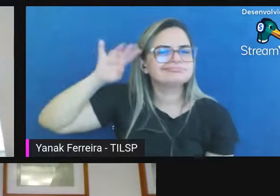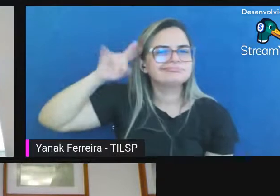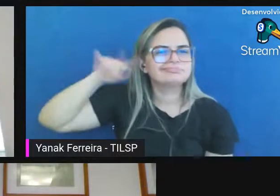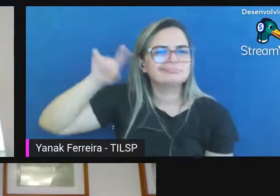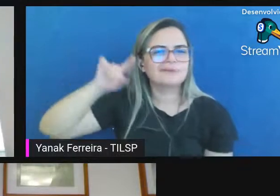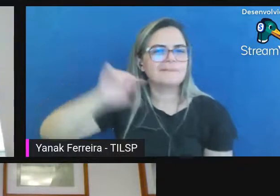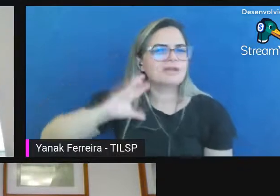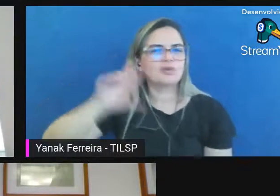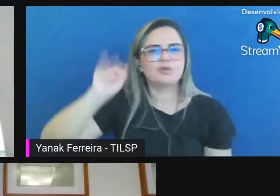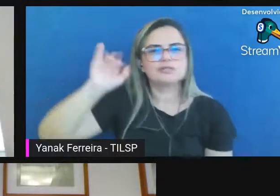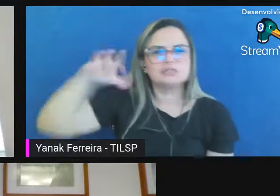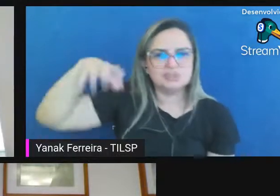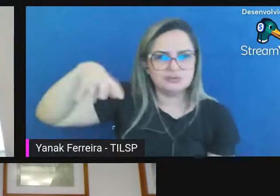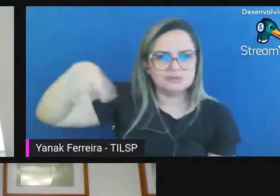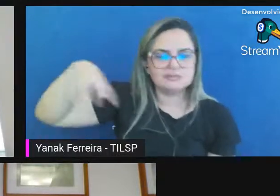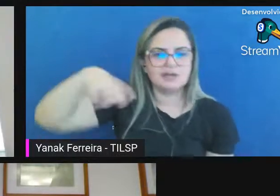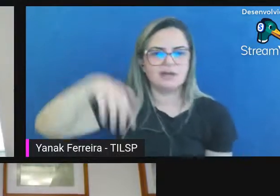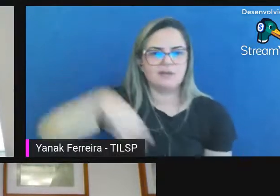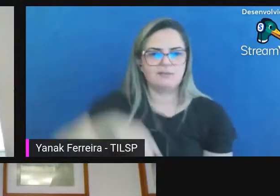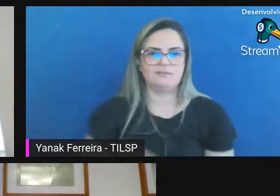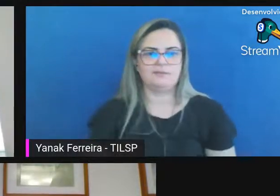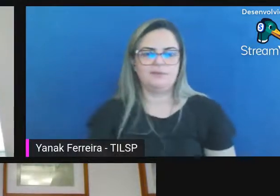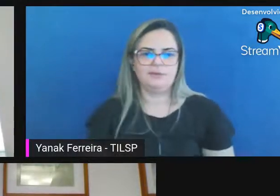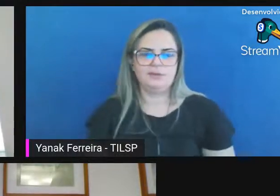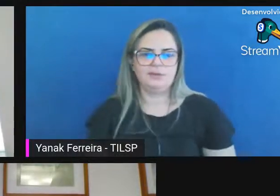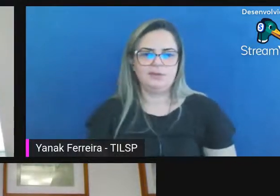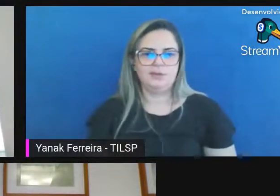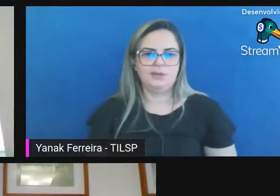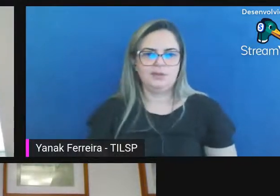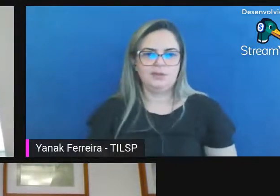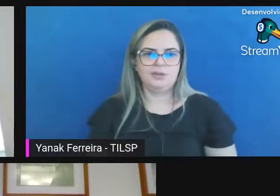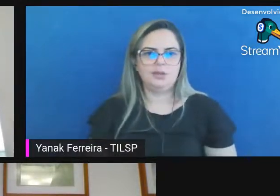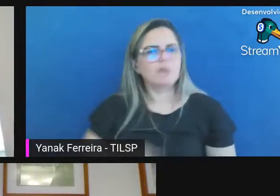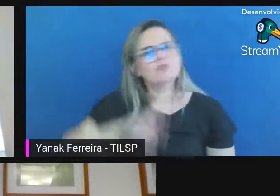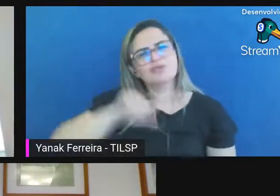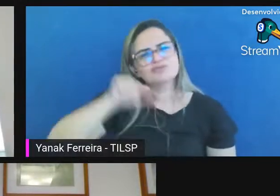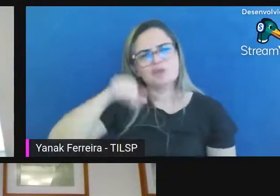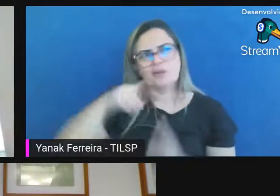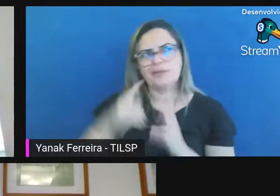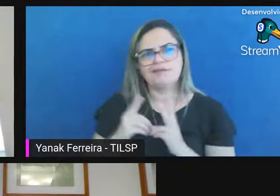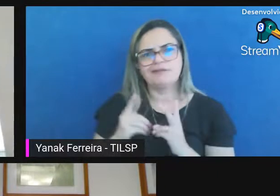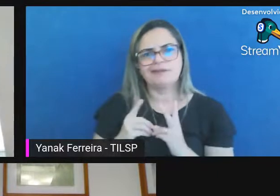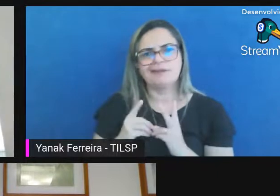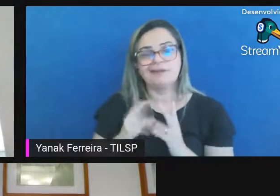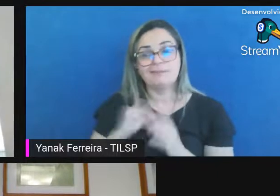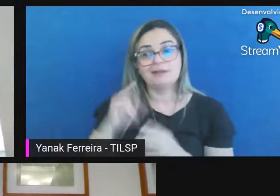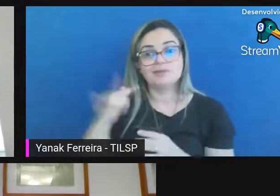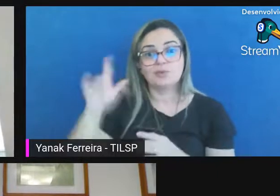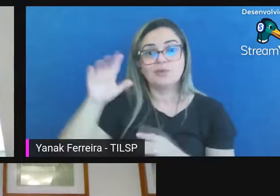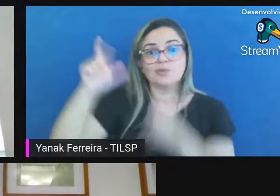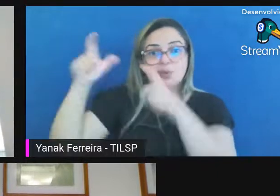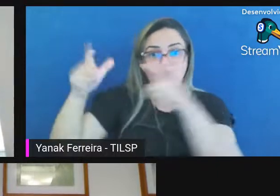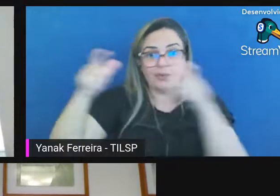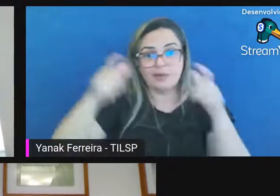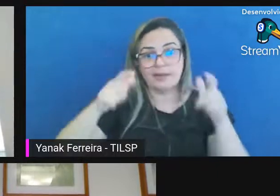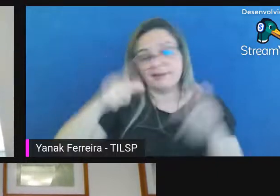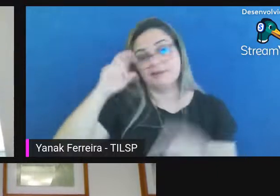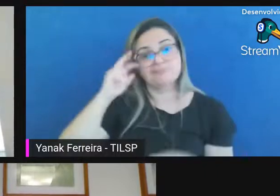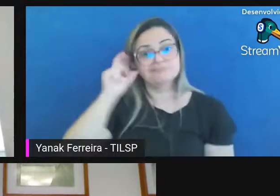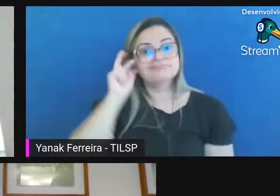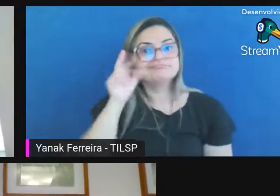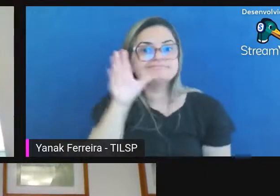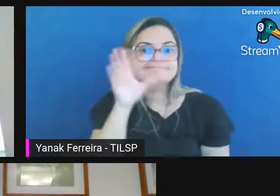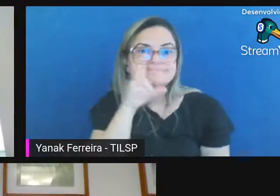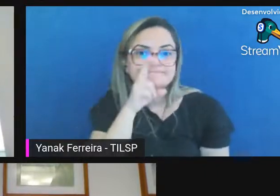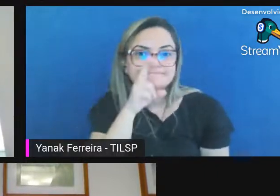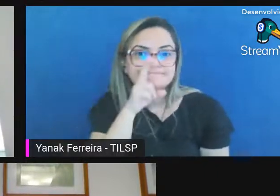instituições não só a que fazemos parte mas aí dessas pessoas que estão assistindo aí para reavaliar